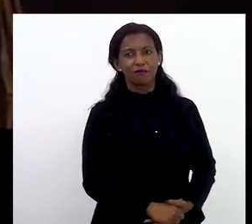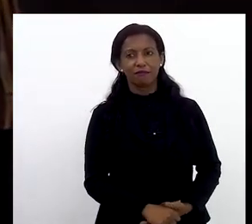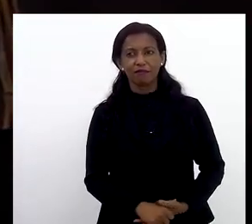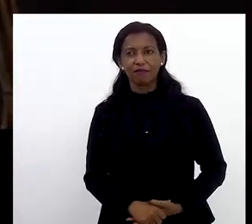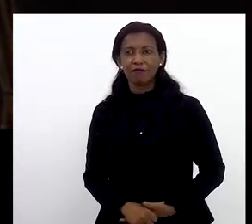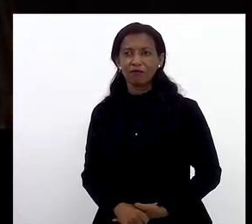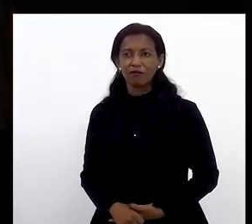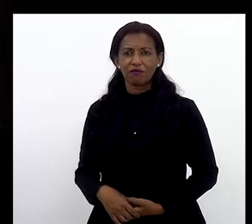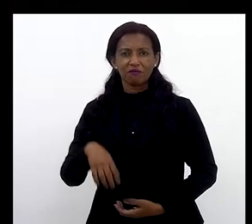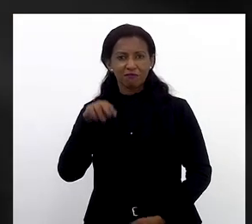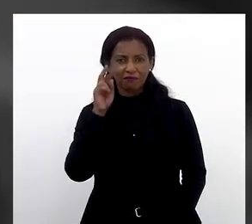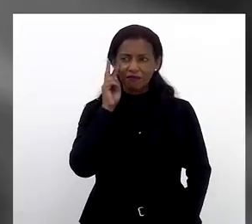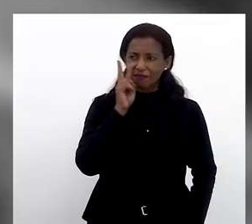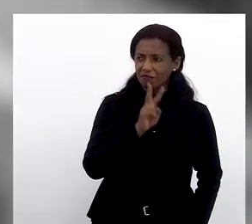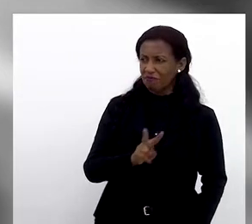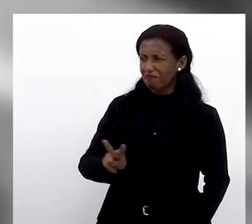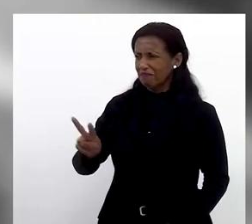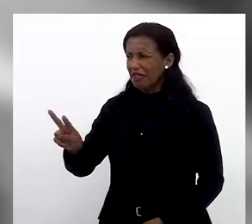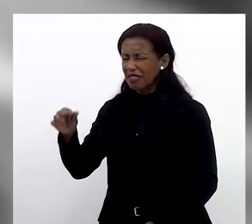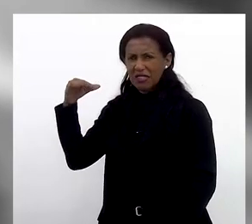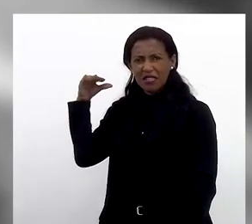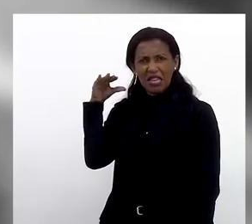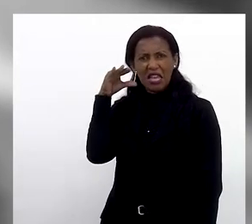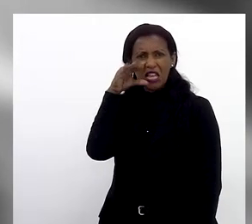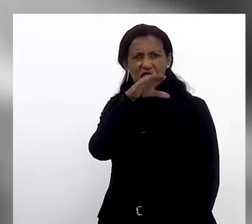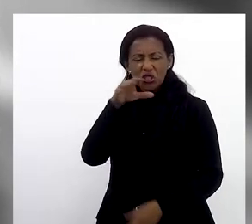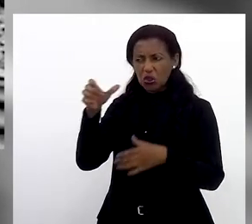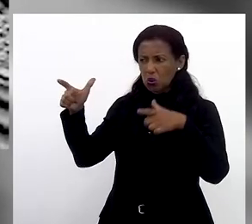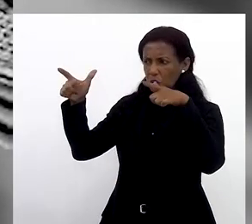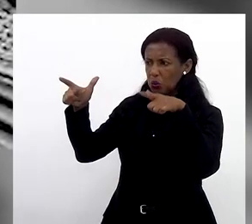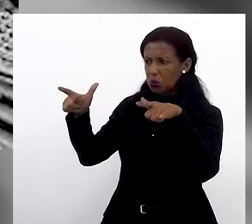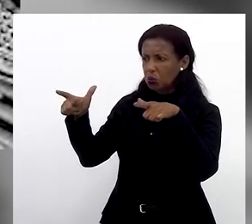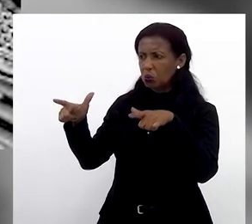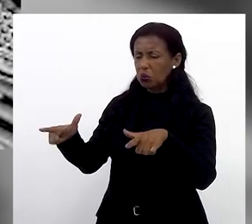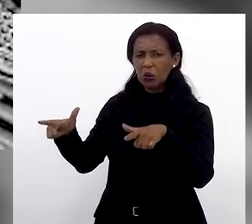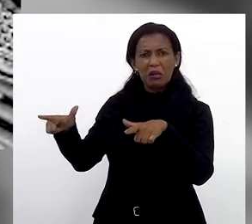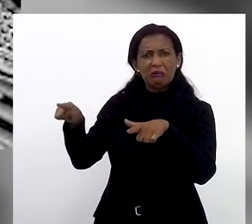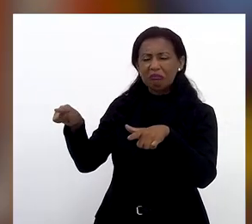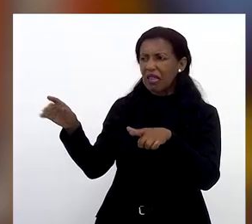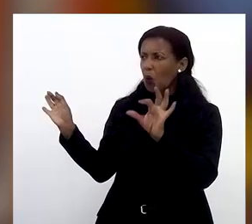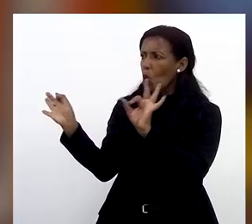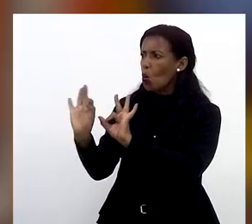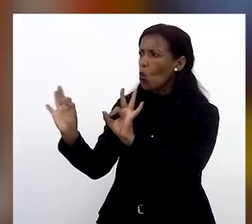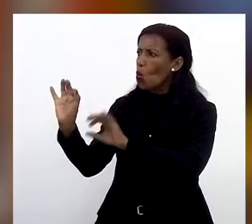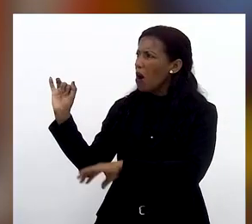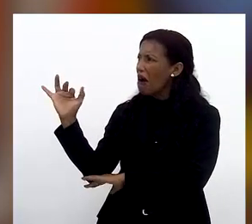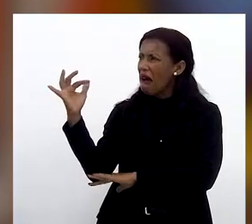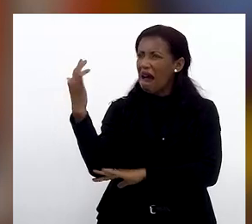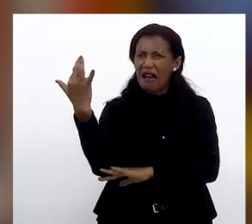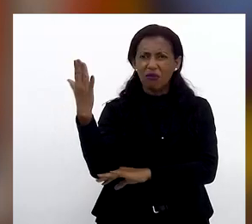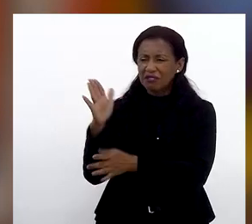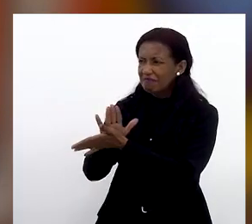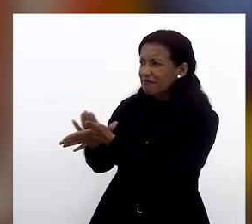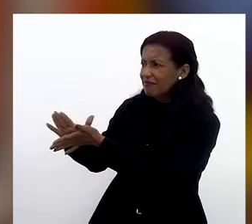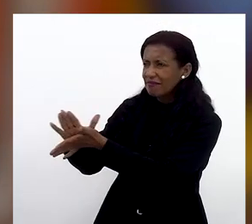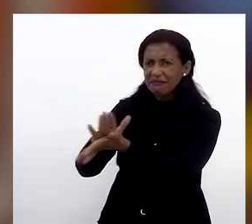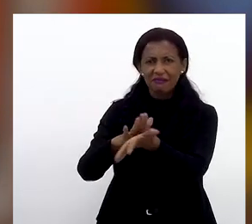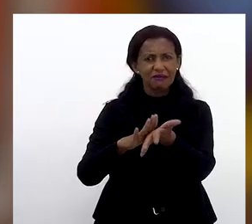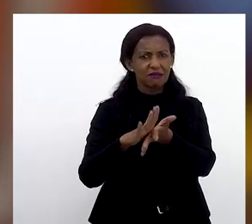Que braseiro que fornaia, nenhum pé de